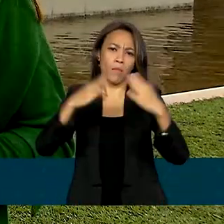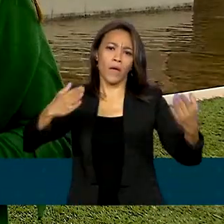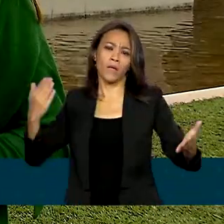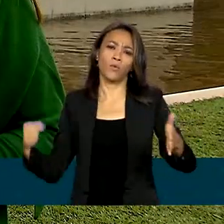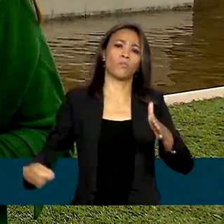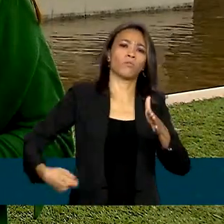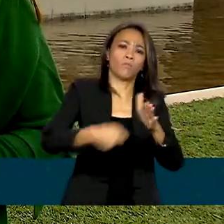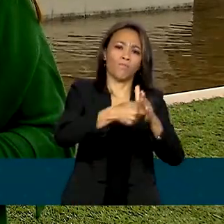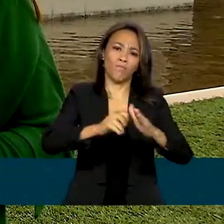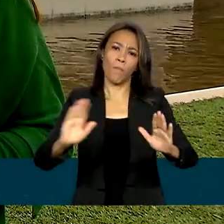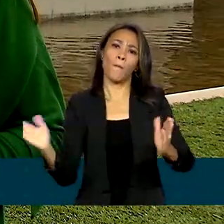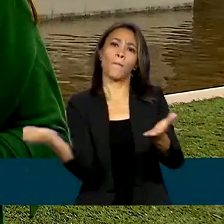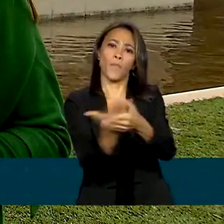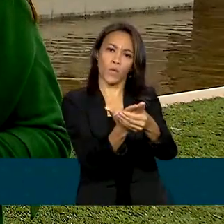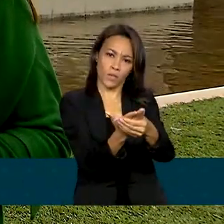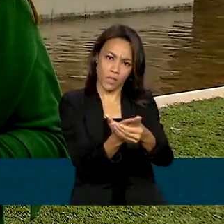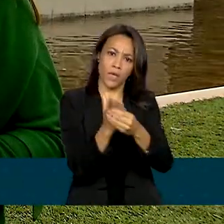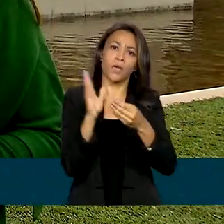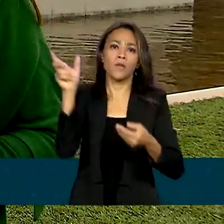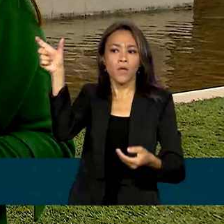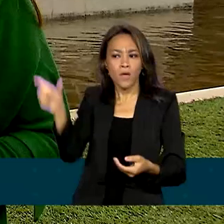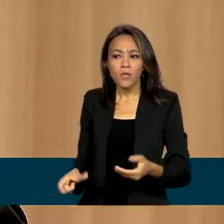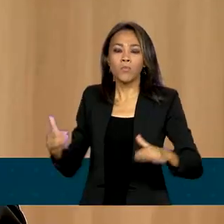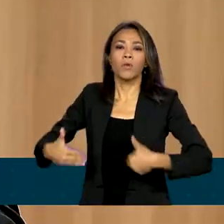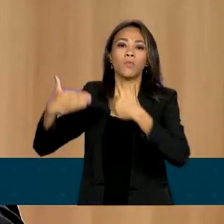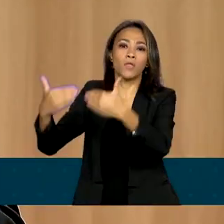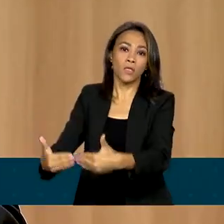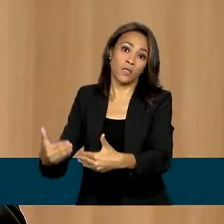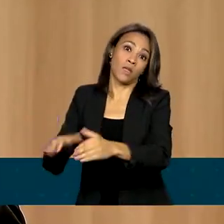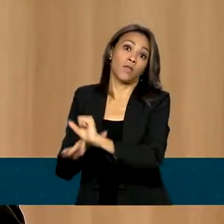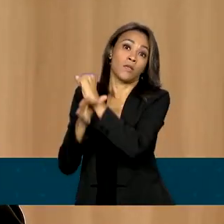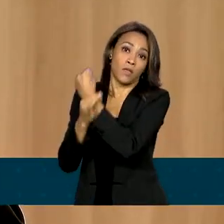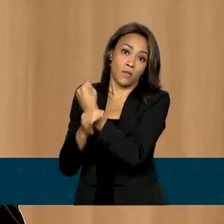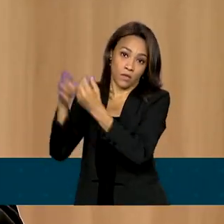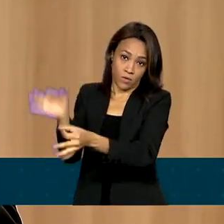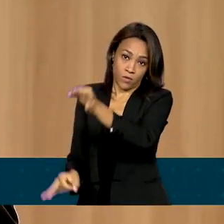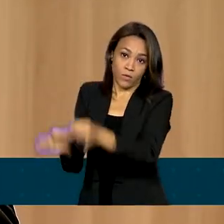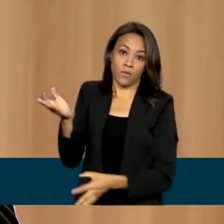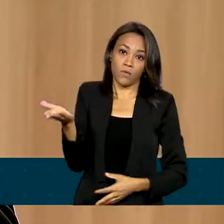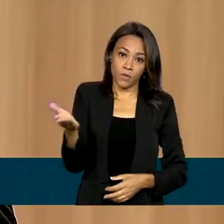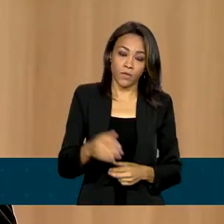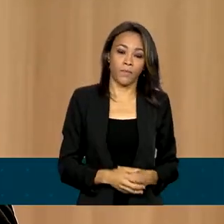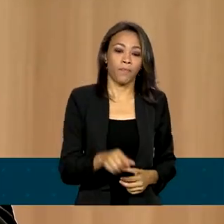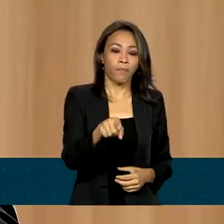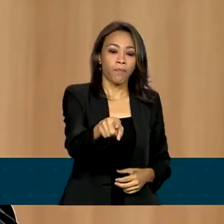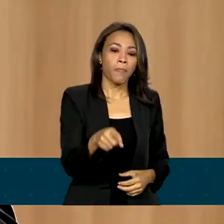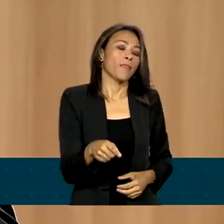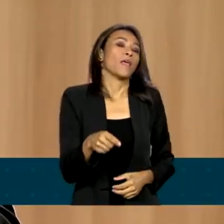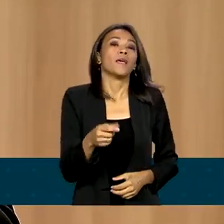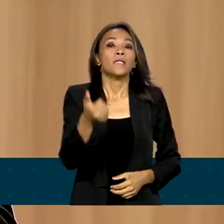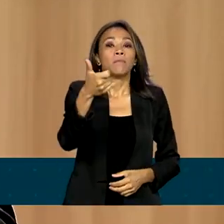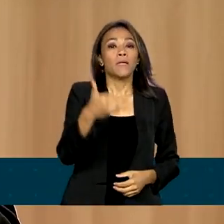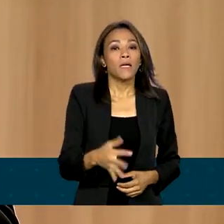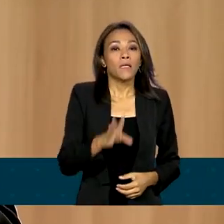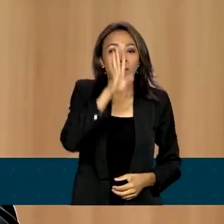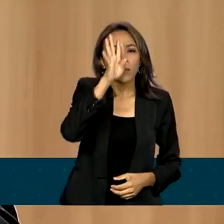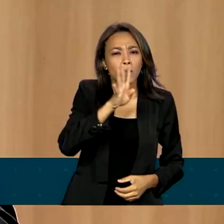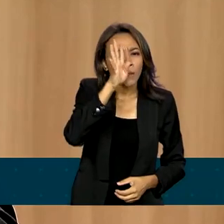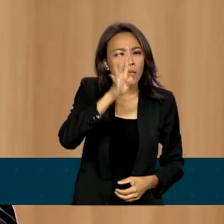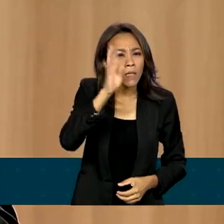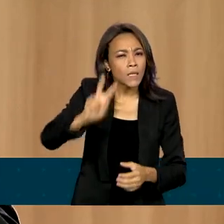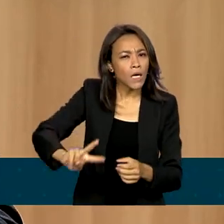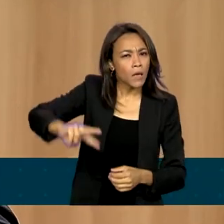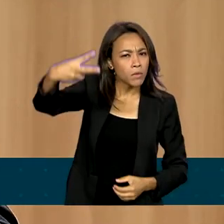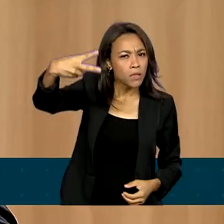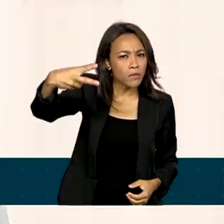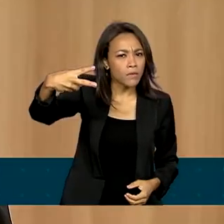Ministério da Justiça e Segurança Pública. É um aumento de preços abusivo, é um aumento de